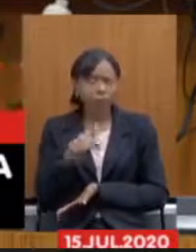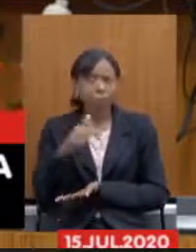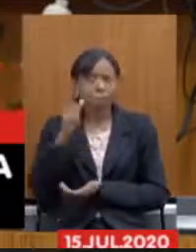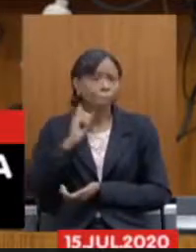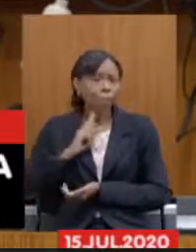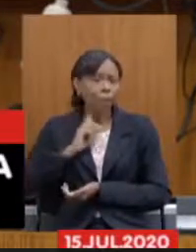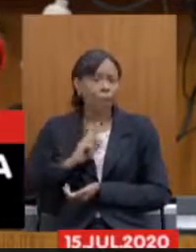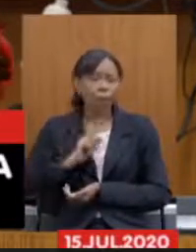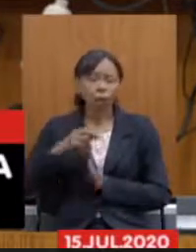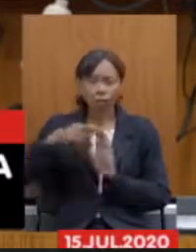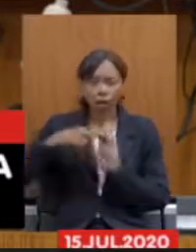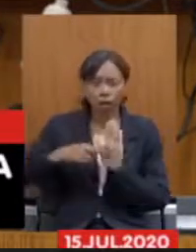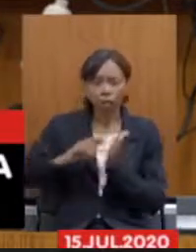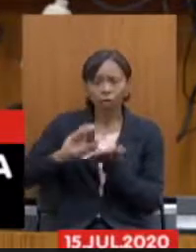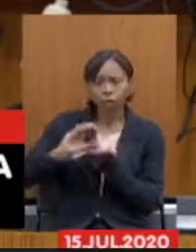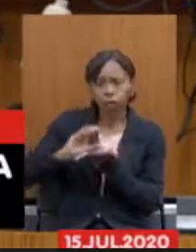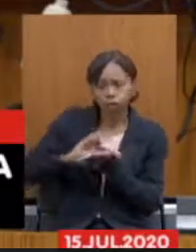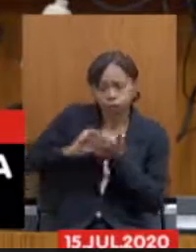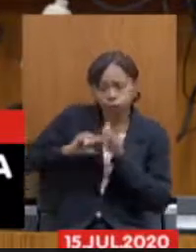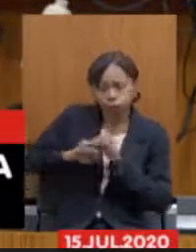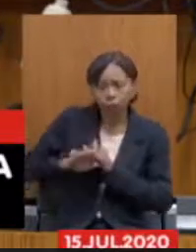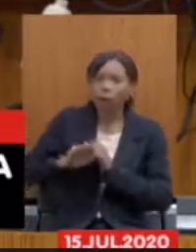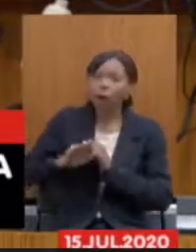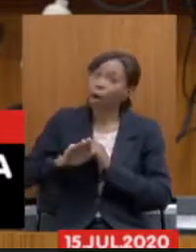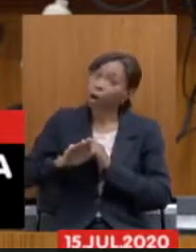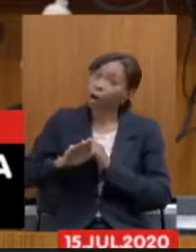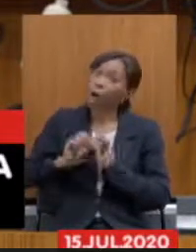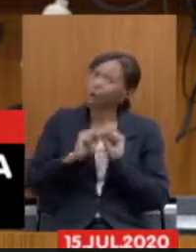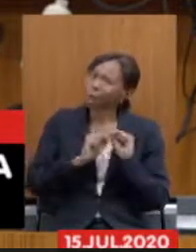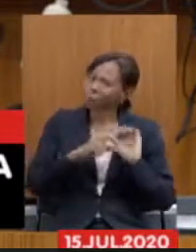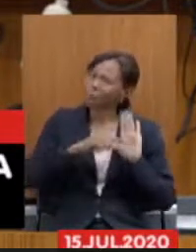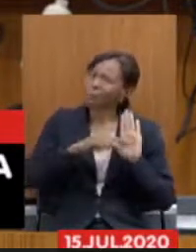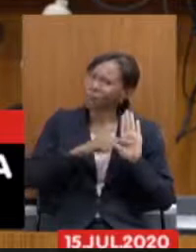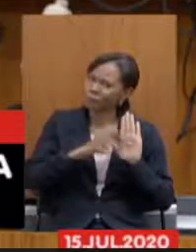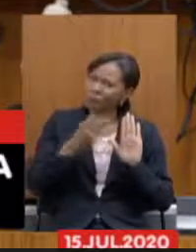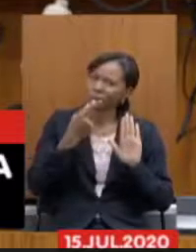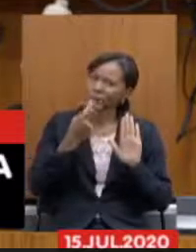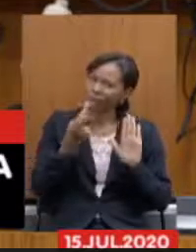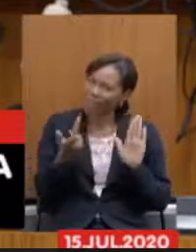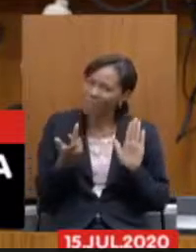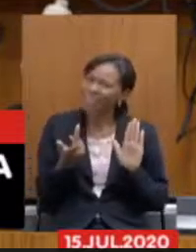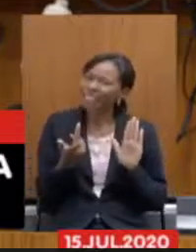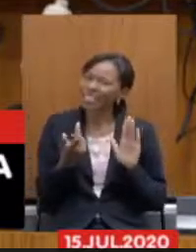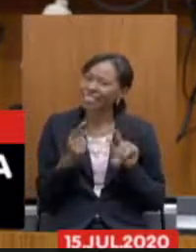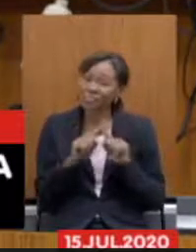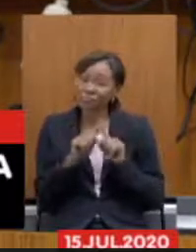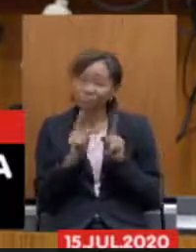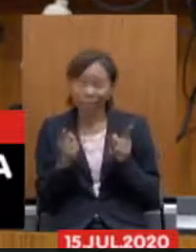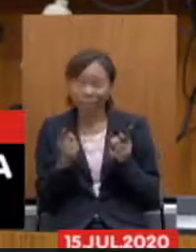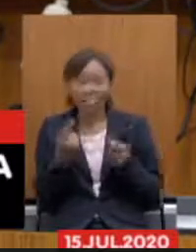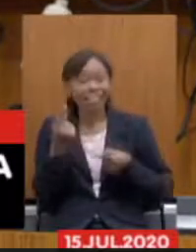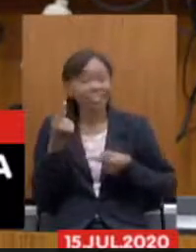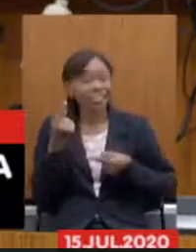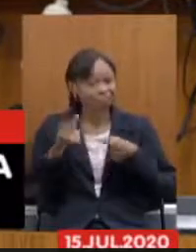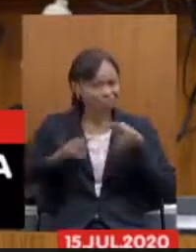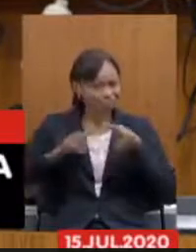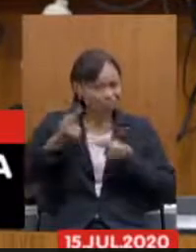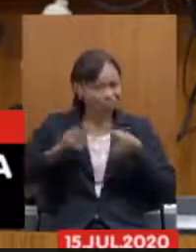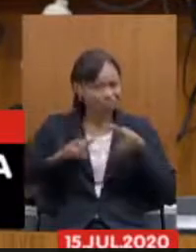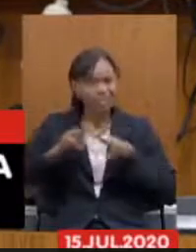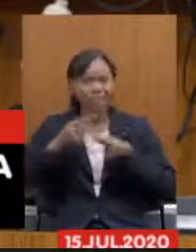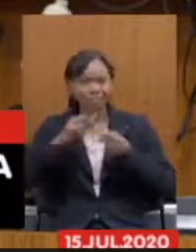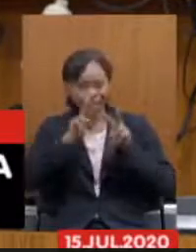capitalização nós poderíamos estar discutindo déficit superávit aí o debate caberia sobre